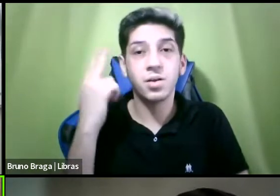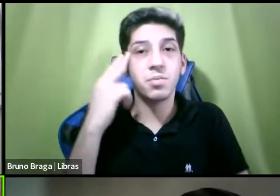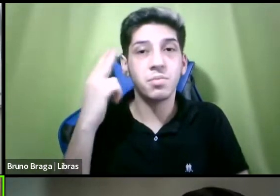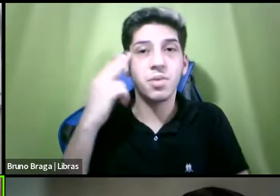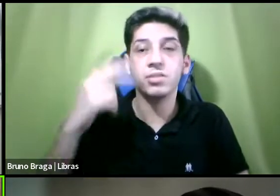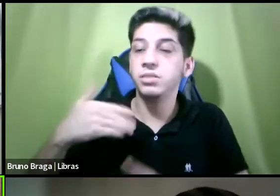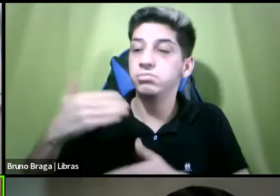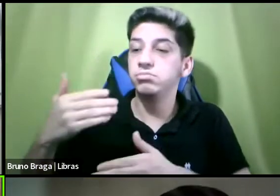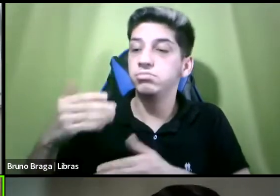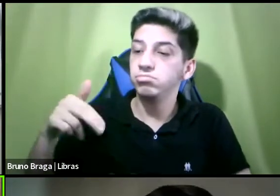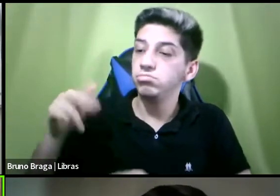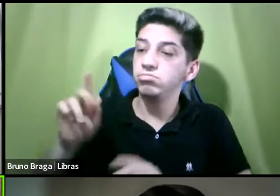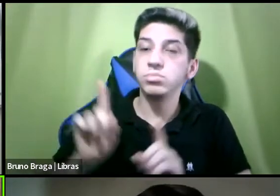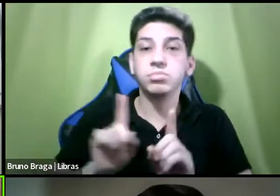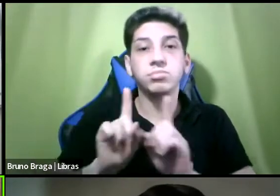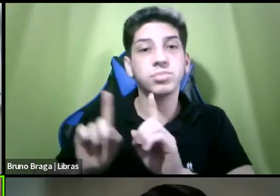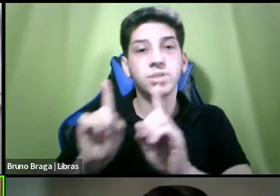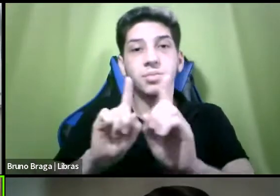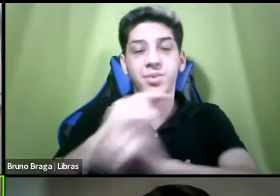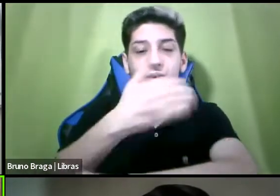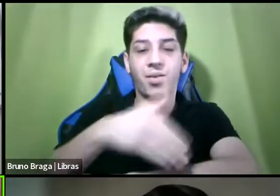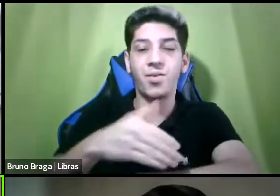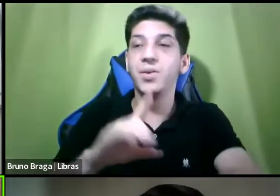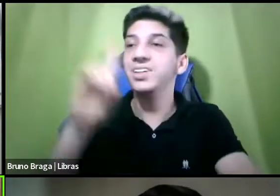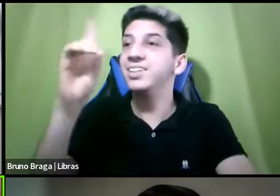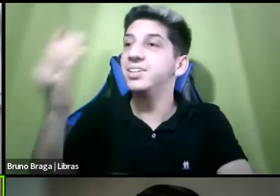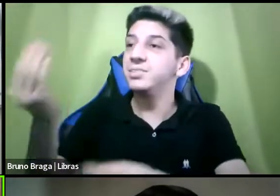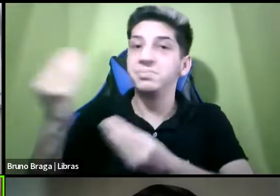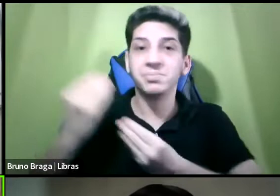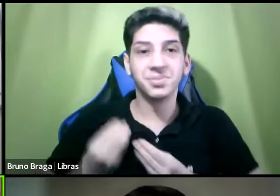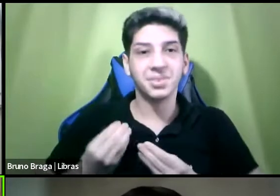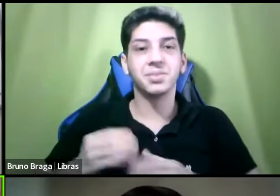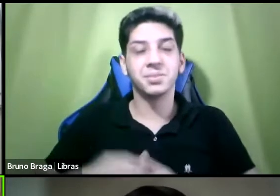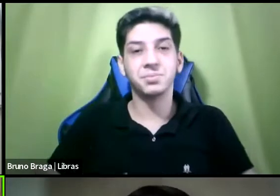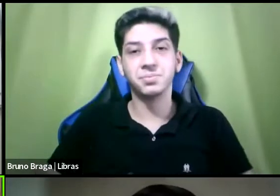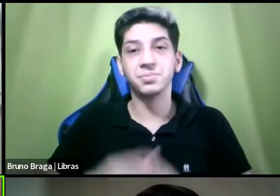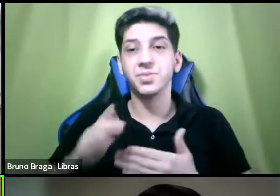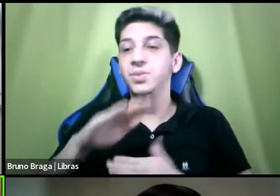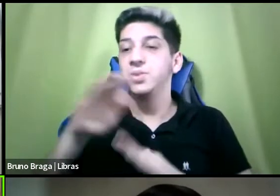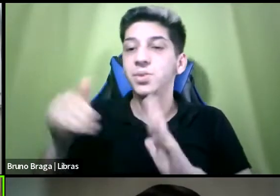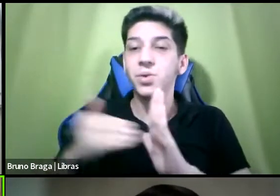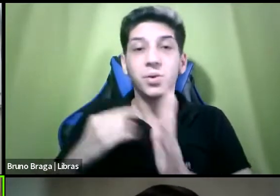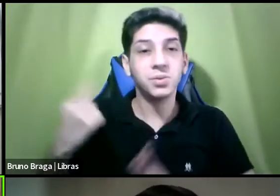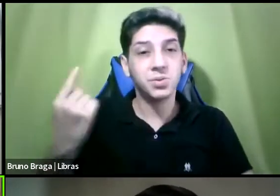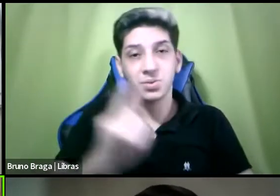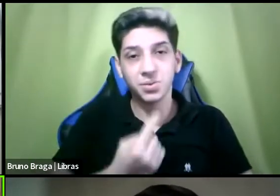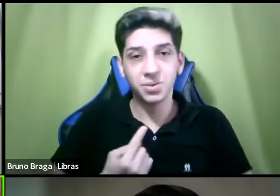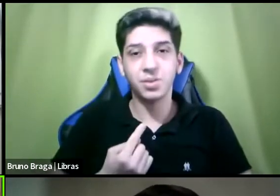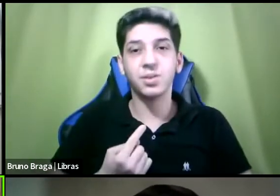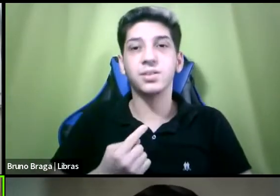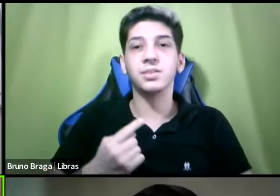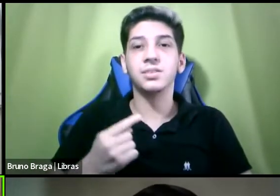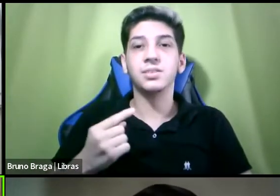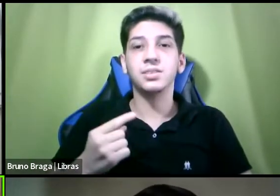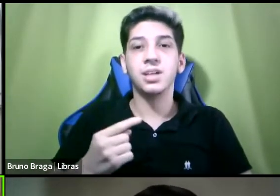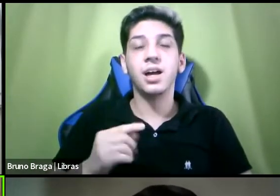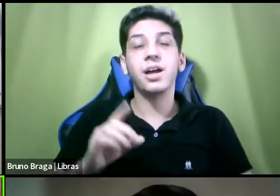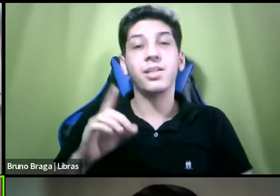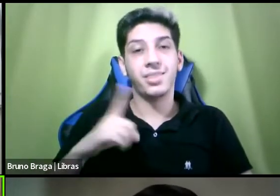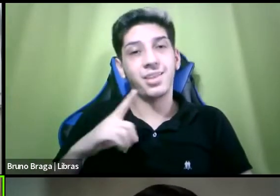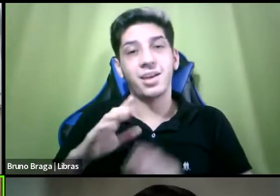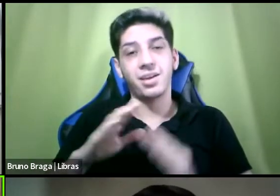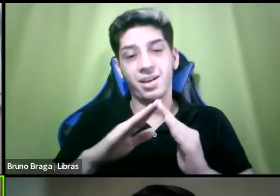pela rua que Deus colocou à nossa frente todos somos desabrigados né